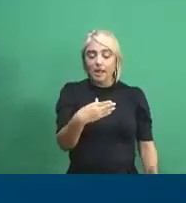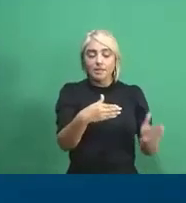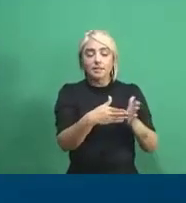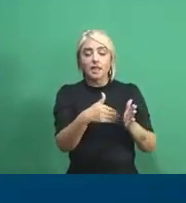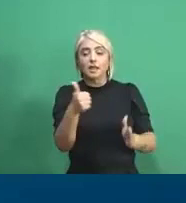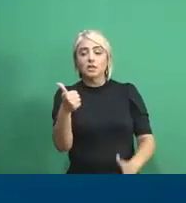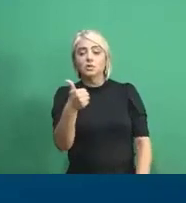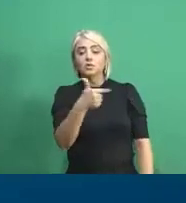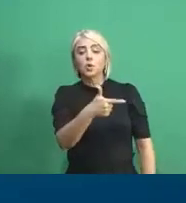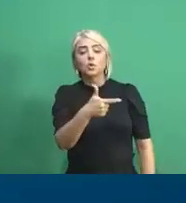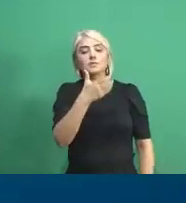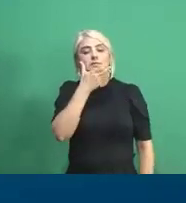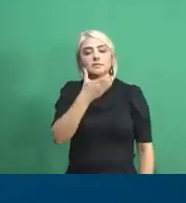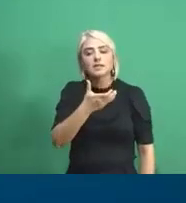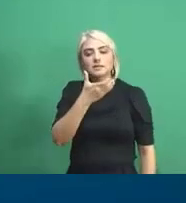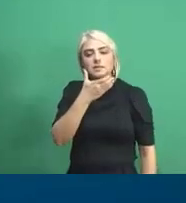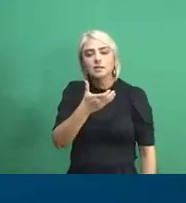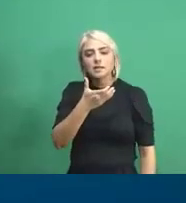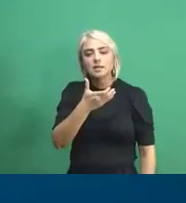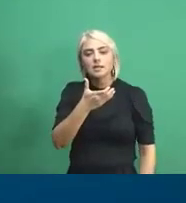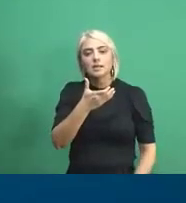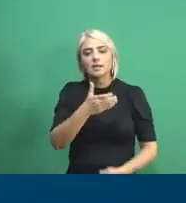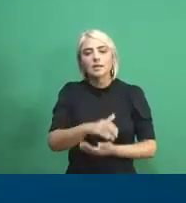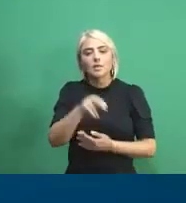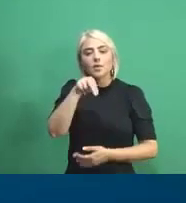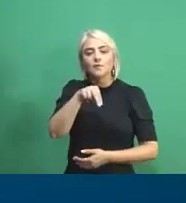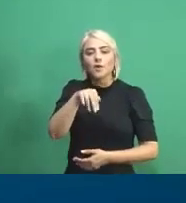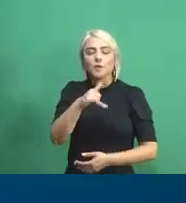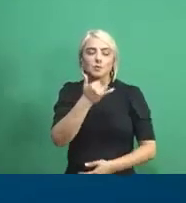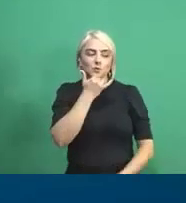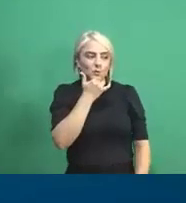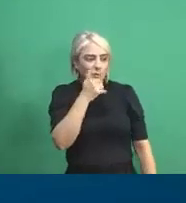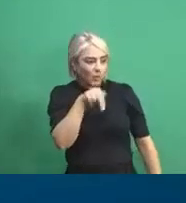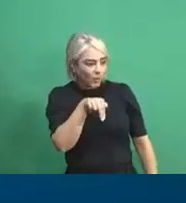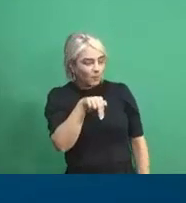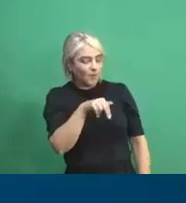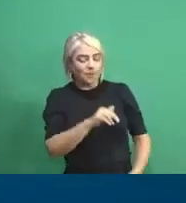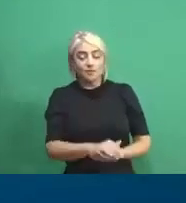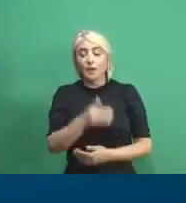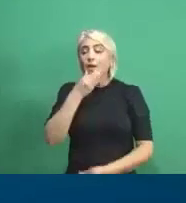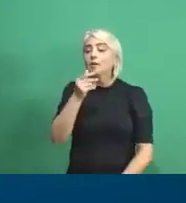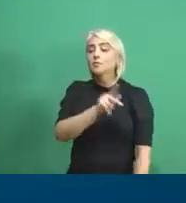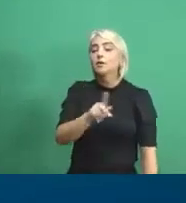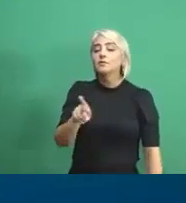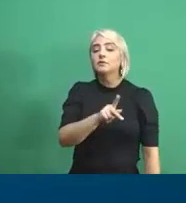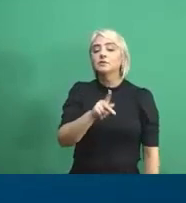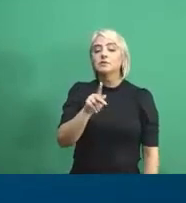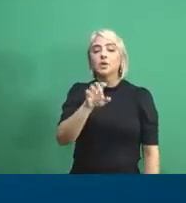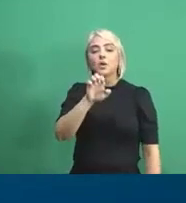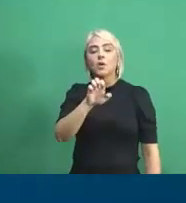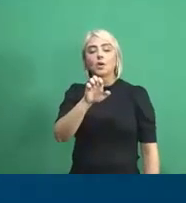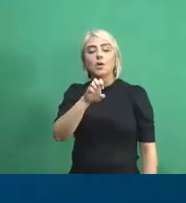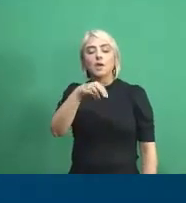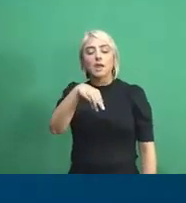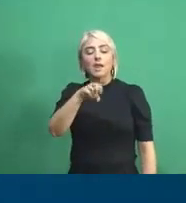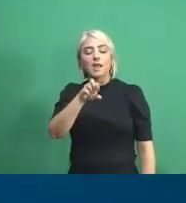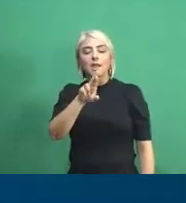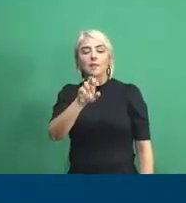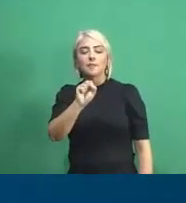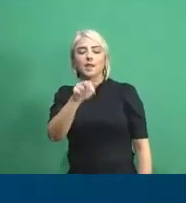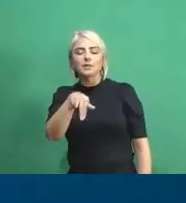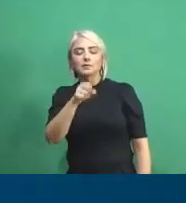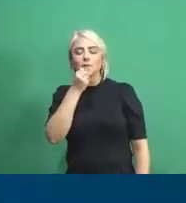12 de dezembro. Novembro. Novembro, novembro. O professor Emerson Soares, seja